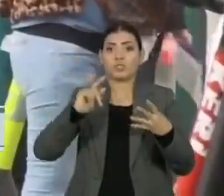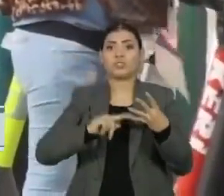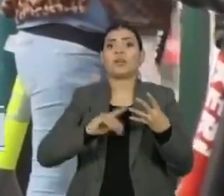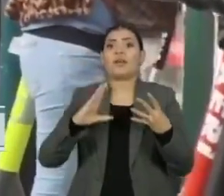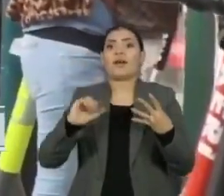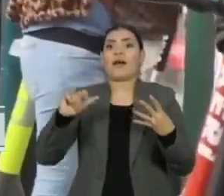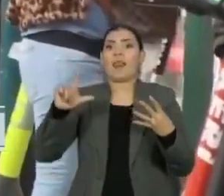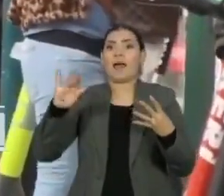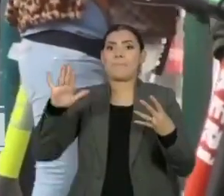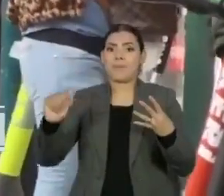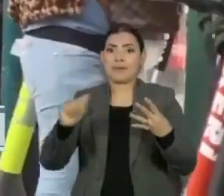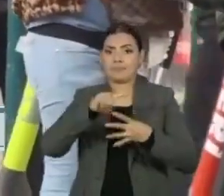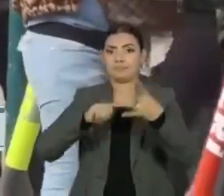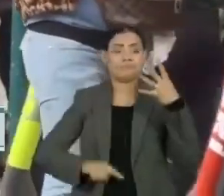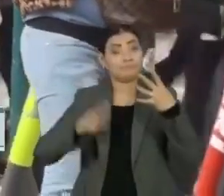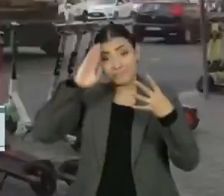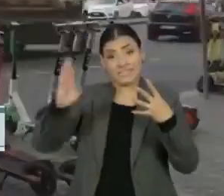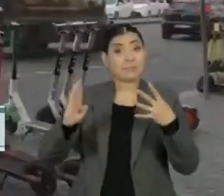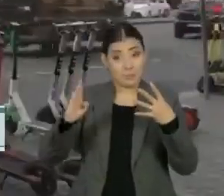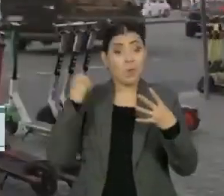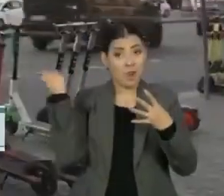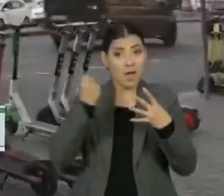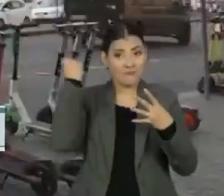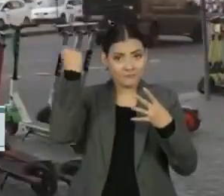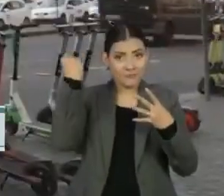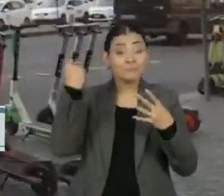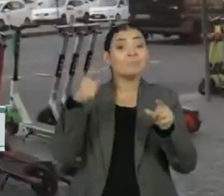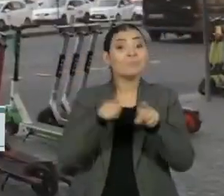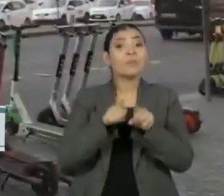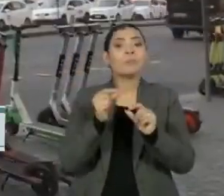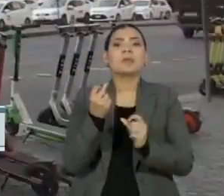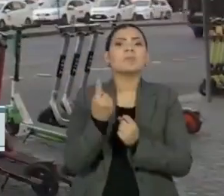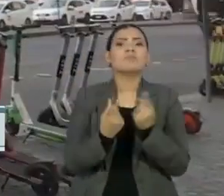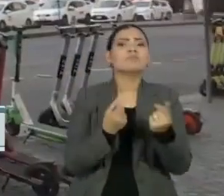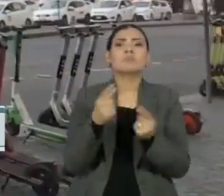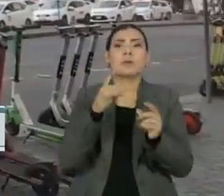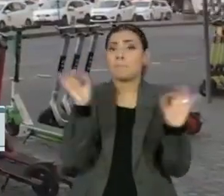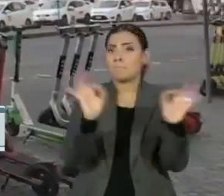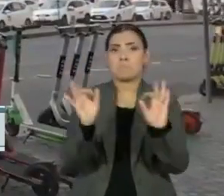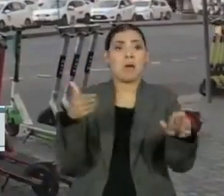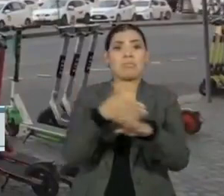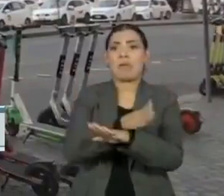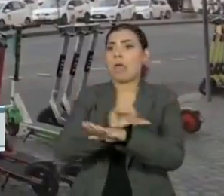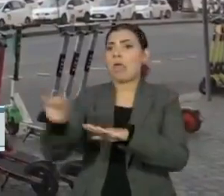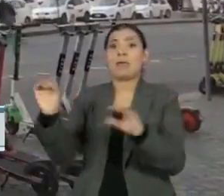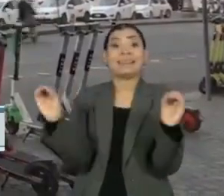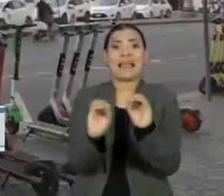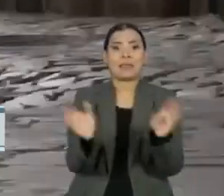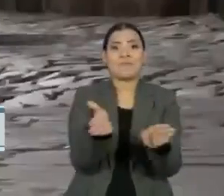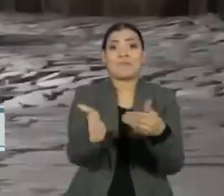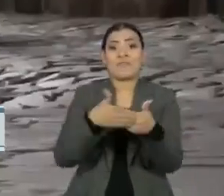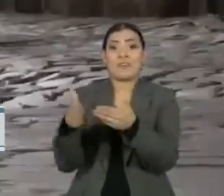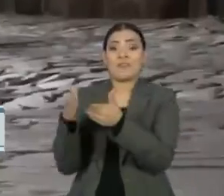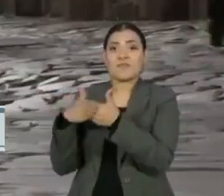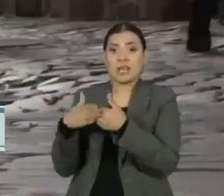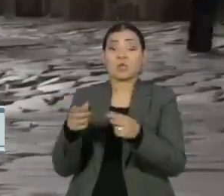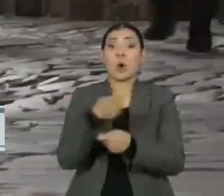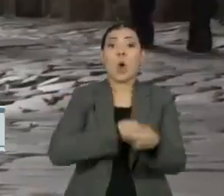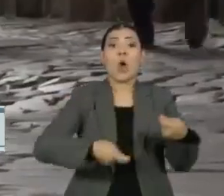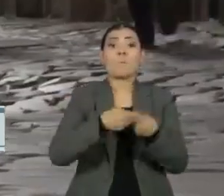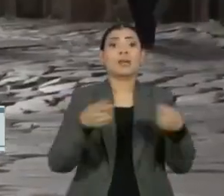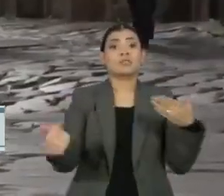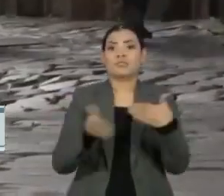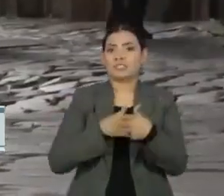Calábria, no extremo sul da península italiana. Exceto em situações excepcionais, ninguém poderá entrar ou sair dessas regiões. O comércio não